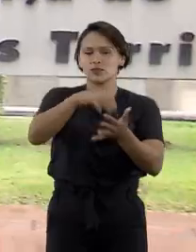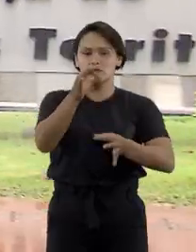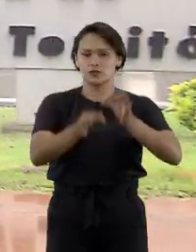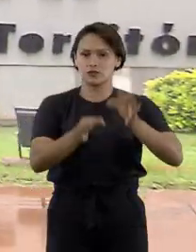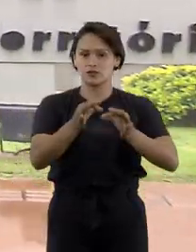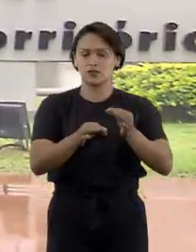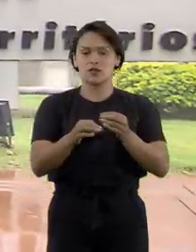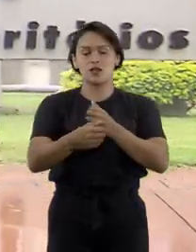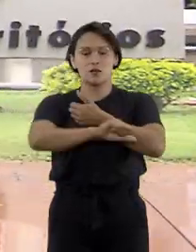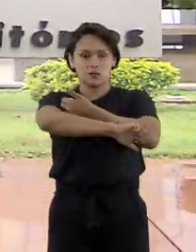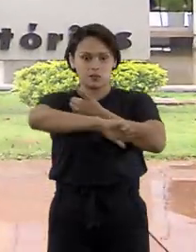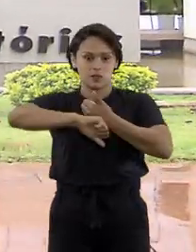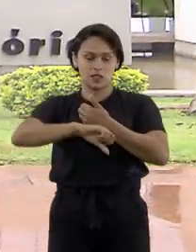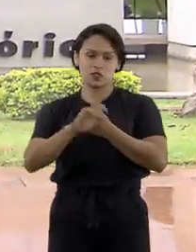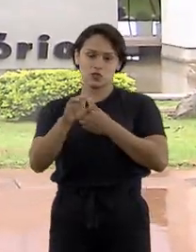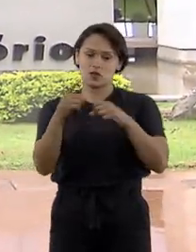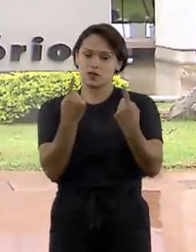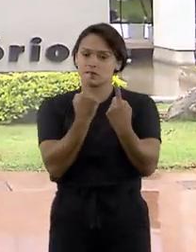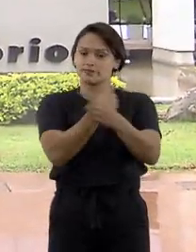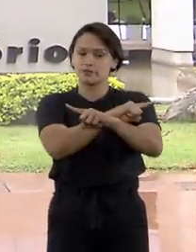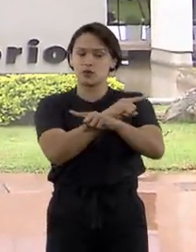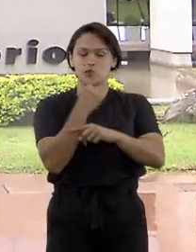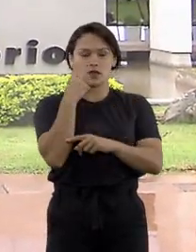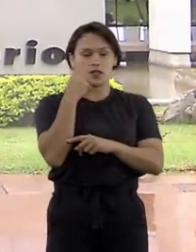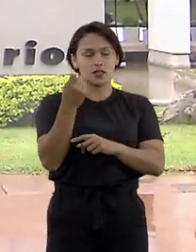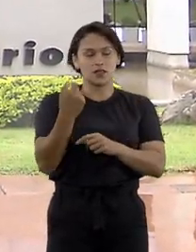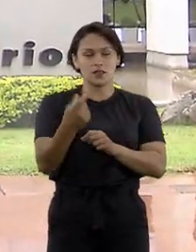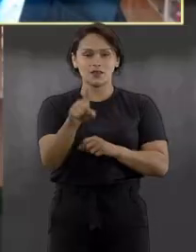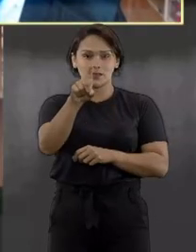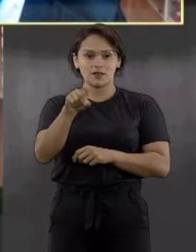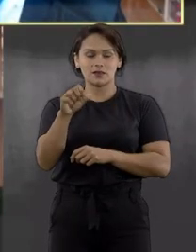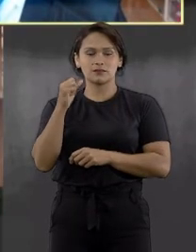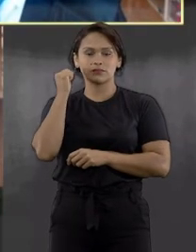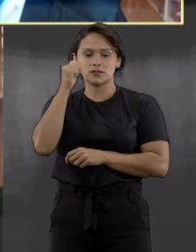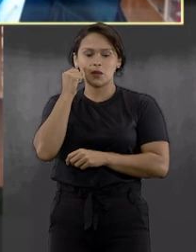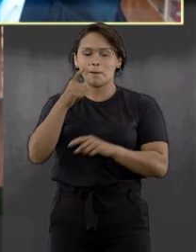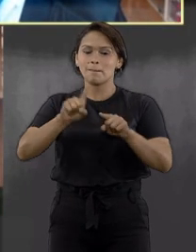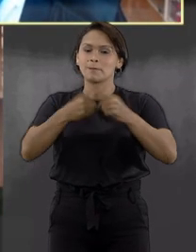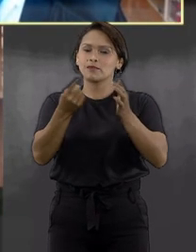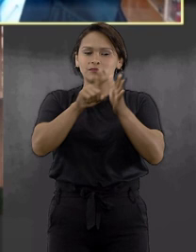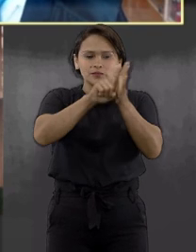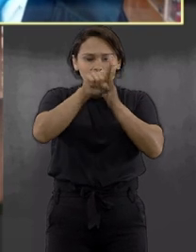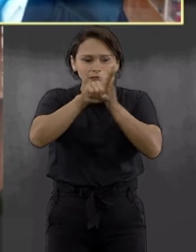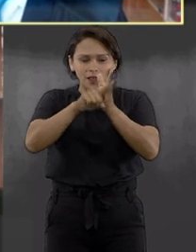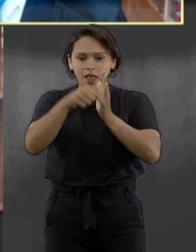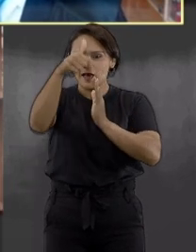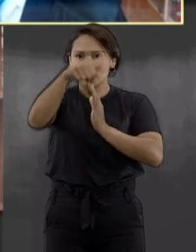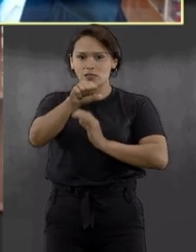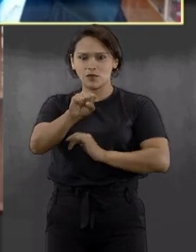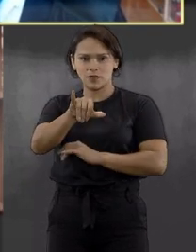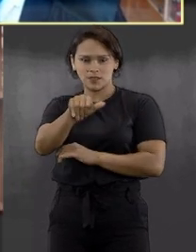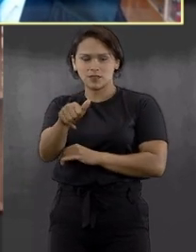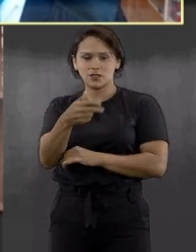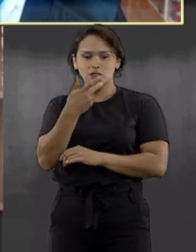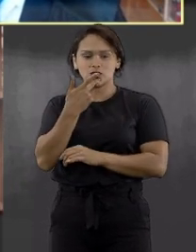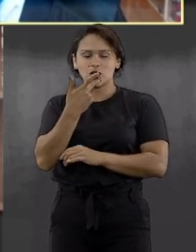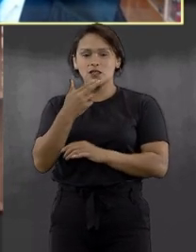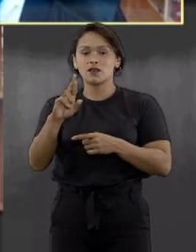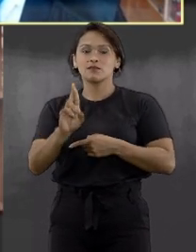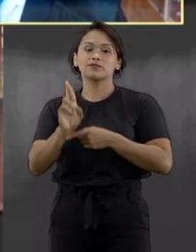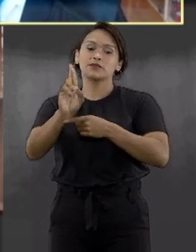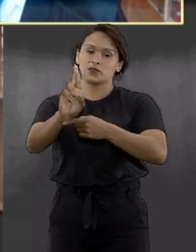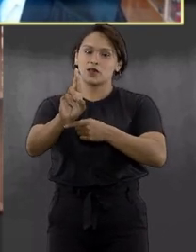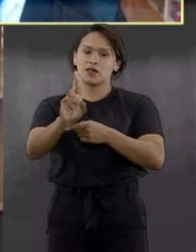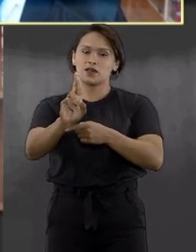morais apenas por serem contrários aos interesses da ex-senadora. Mas ao analisar o caso no Superior Tribunal de Justiça, o relator,